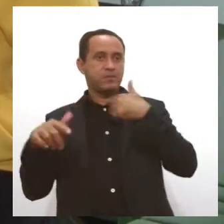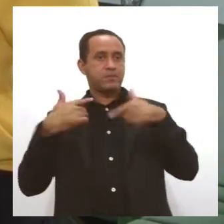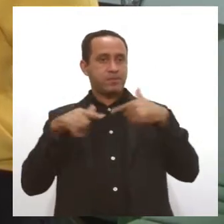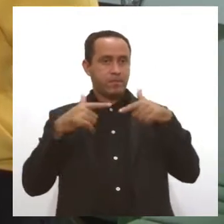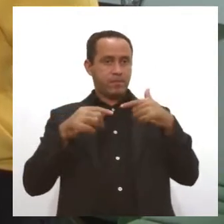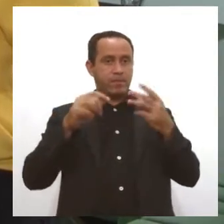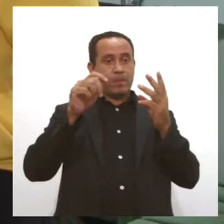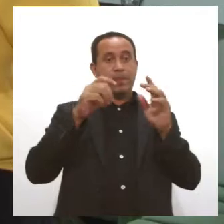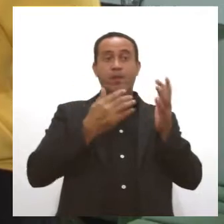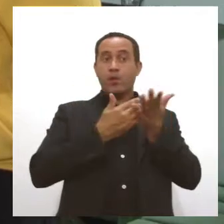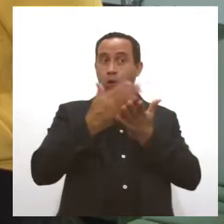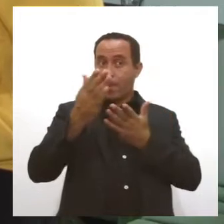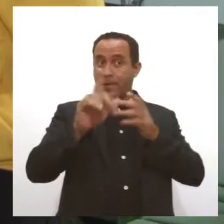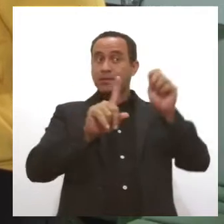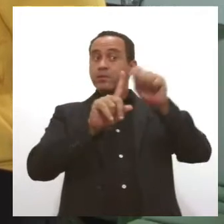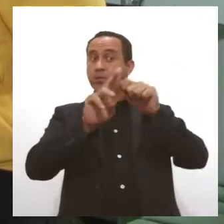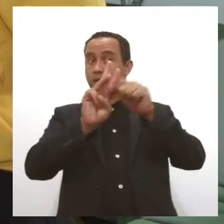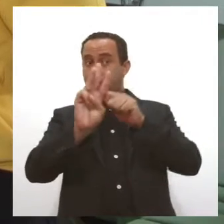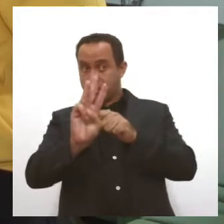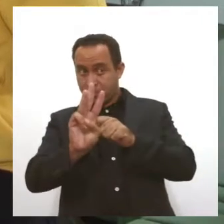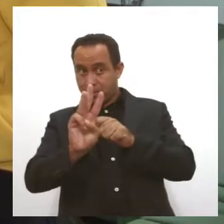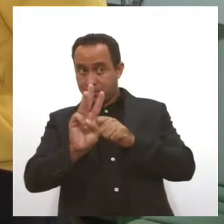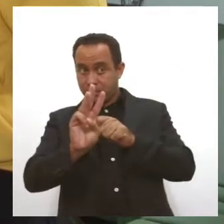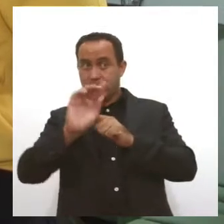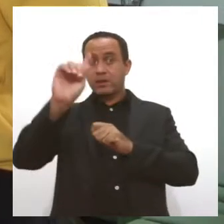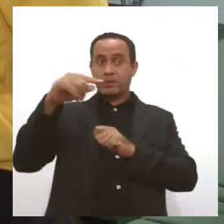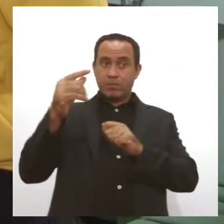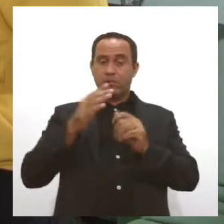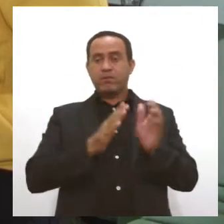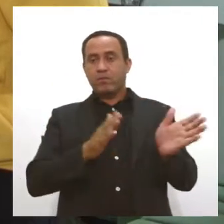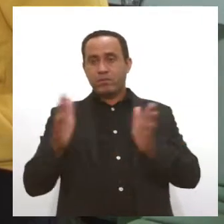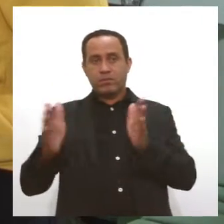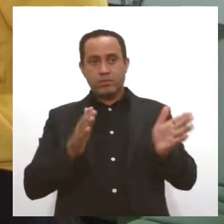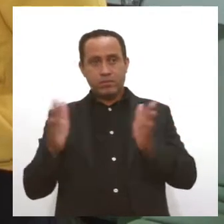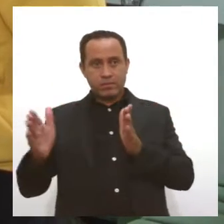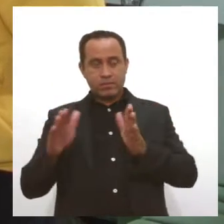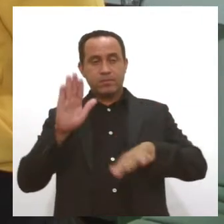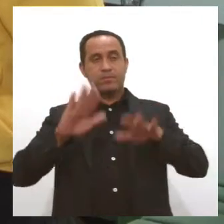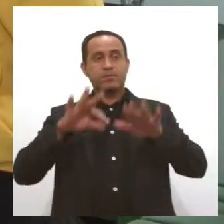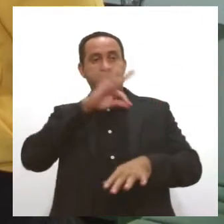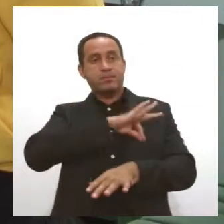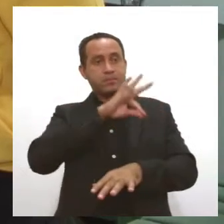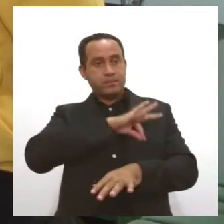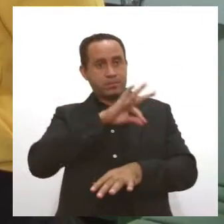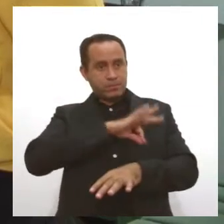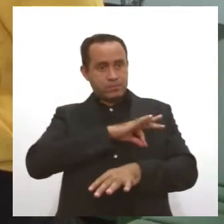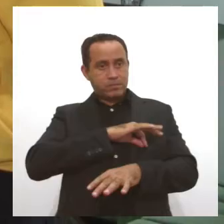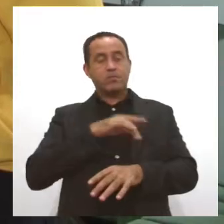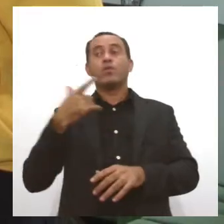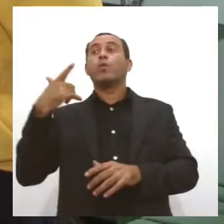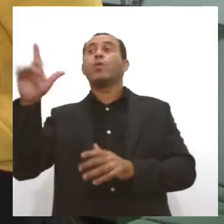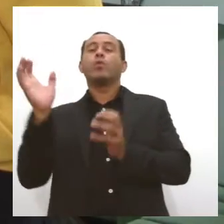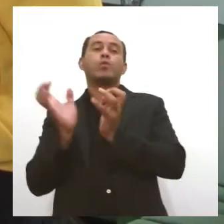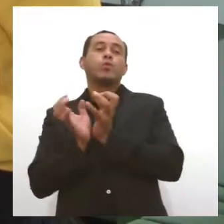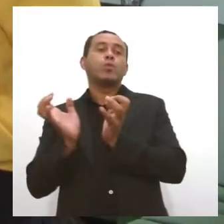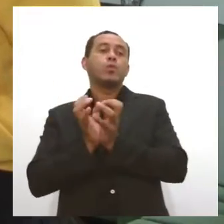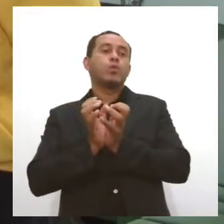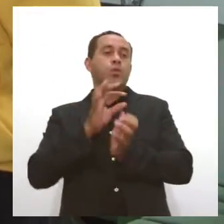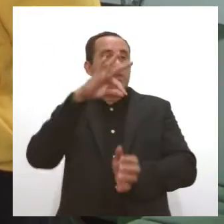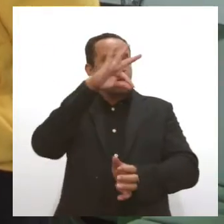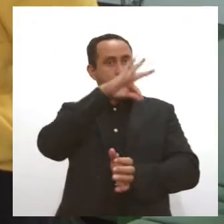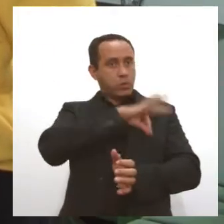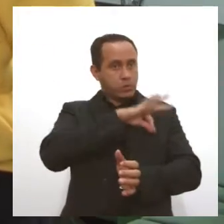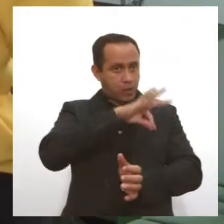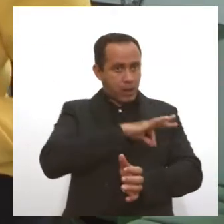são três meses, tá? E também em relação à média da sua remuneração. Já os ACMs e ACS, eles vão receber o salário, né? A